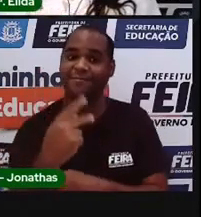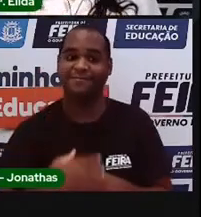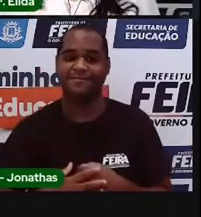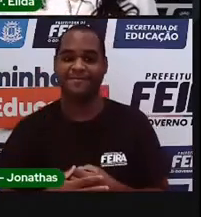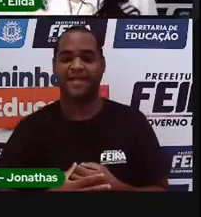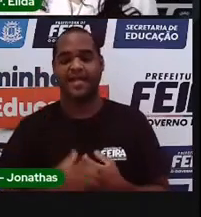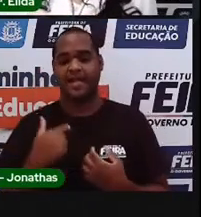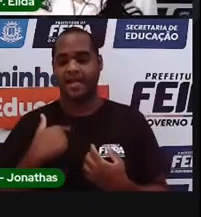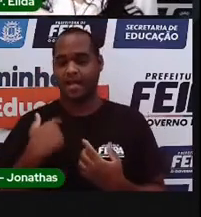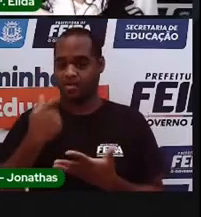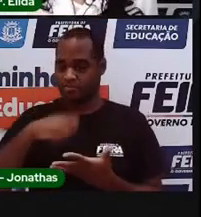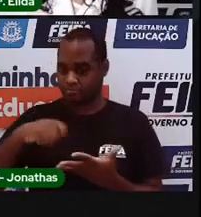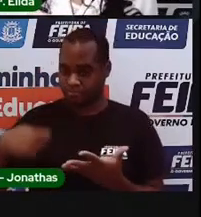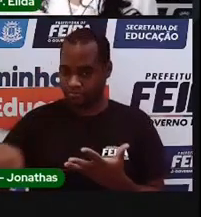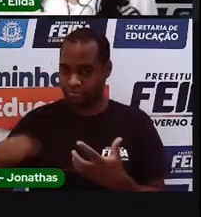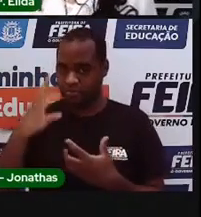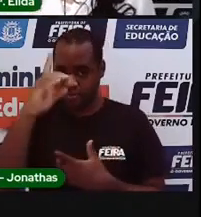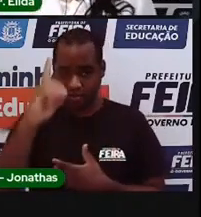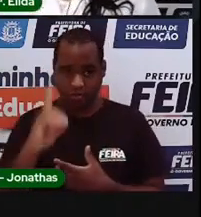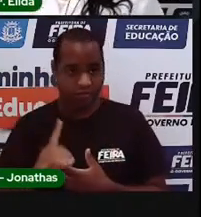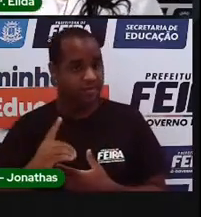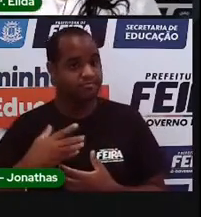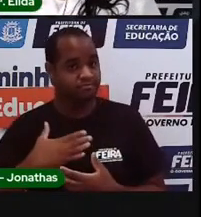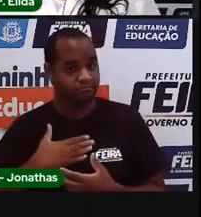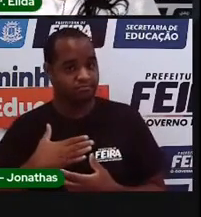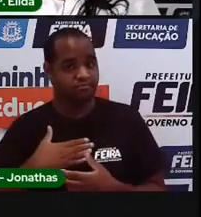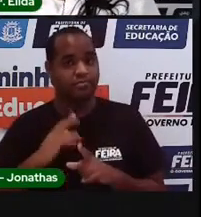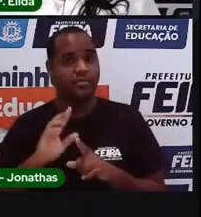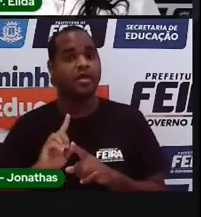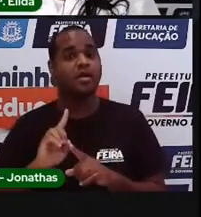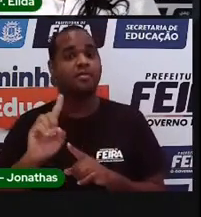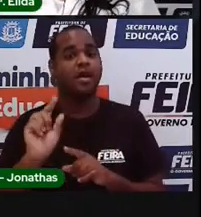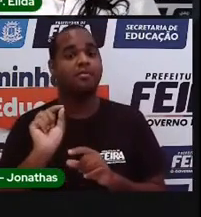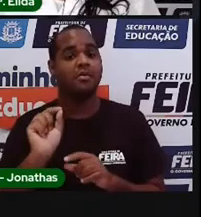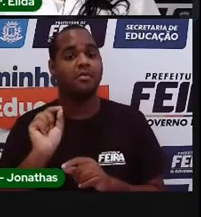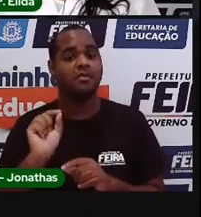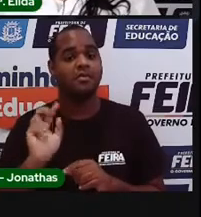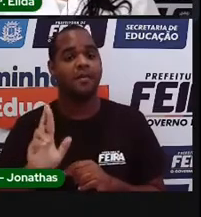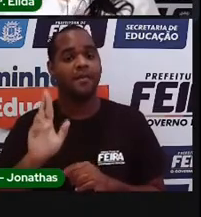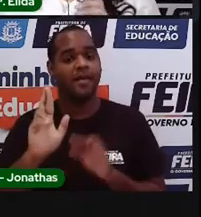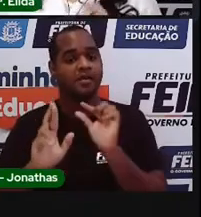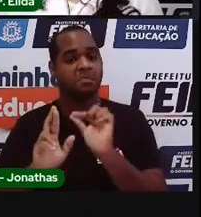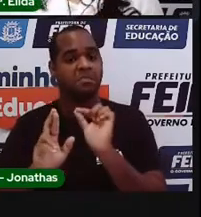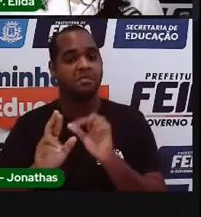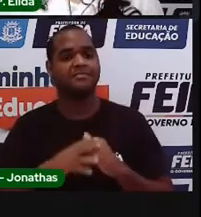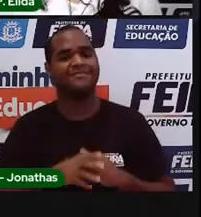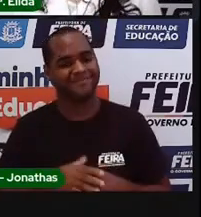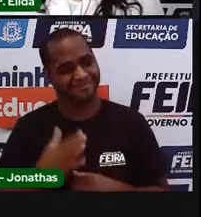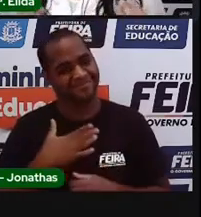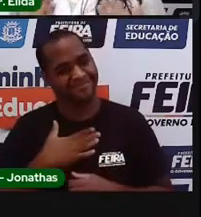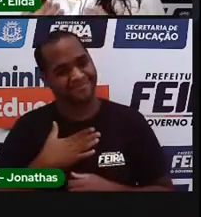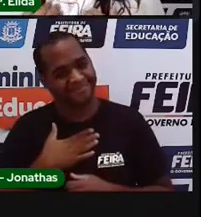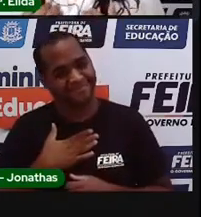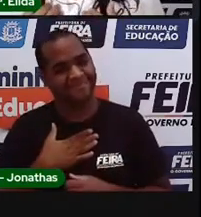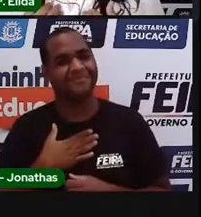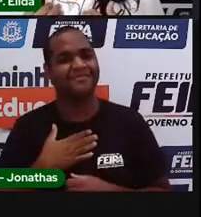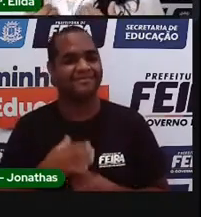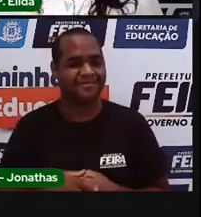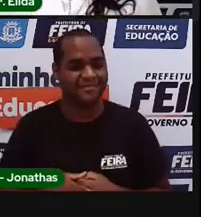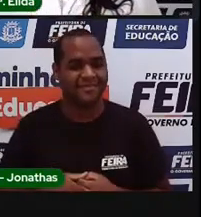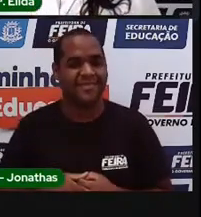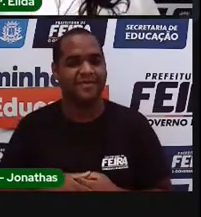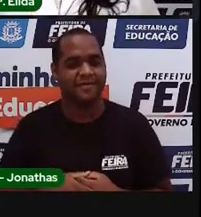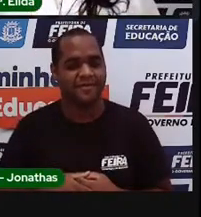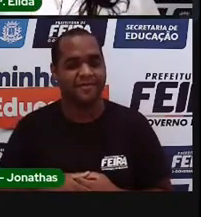escrevi para a minha diretora. Quem é o remetente? Isso mesmo, eu.